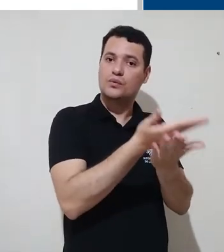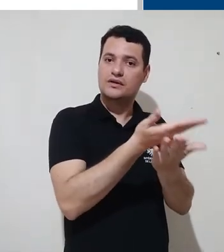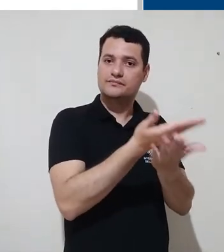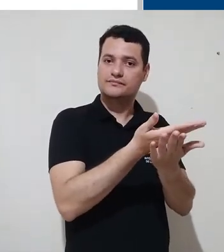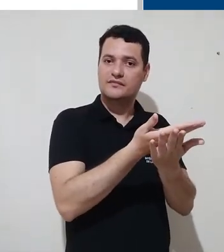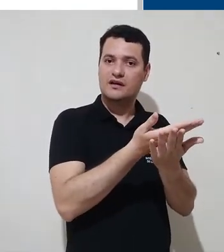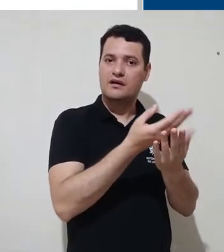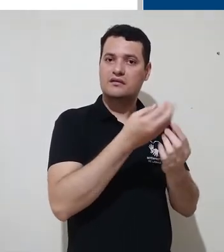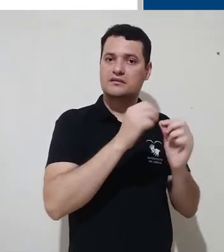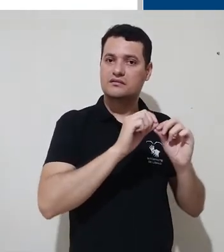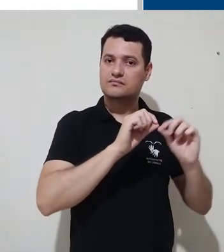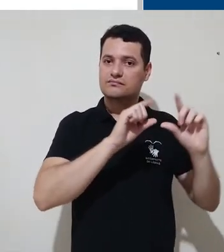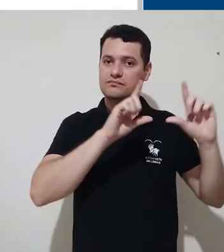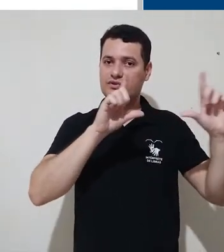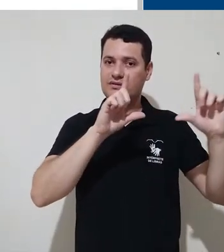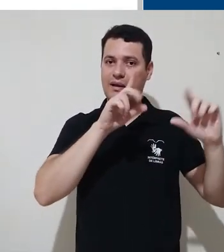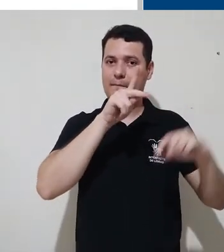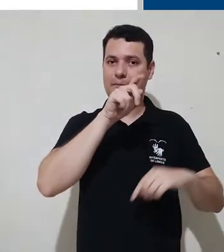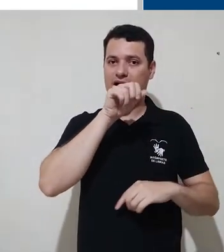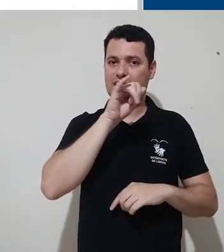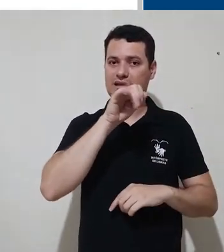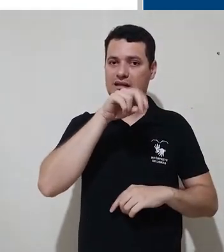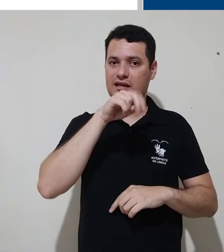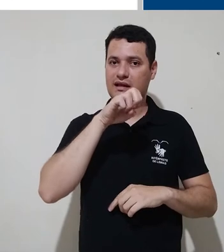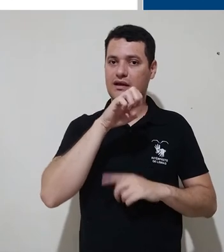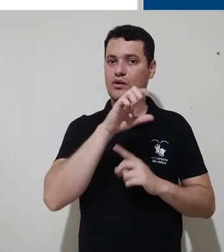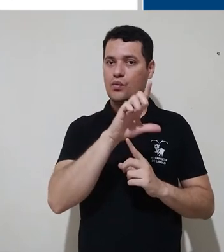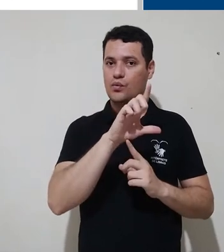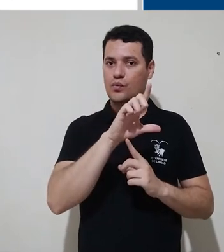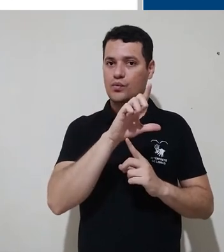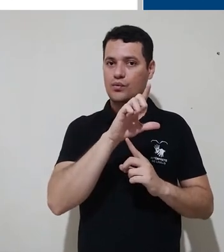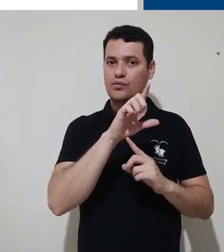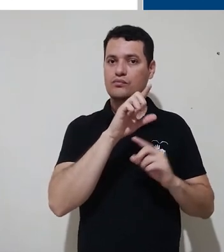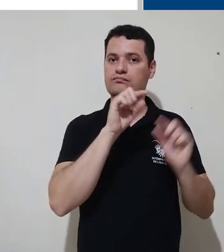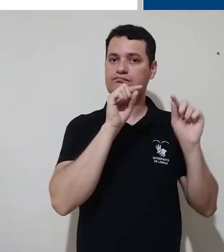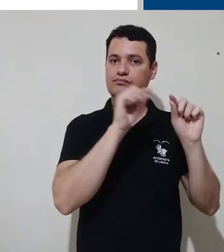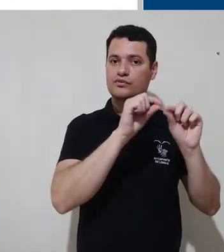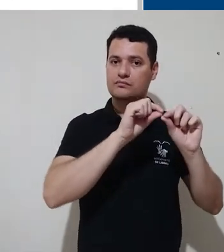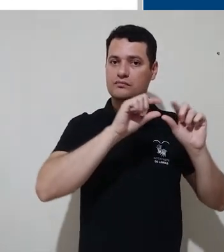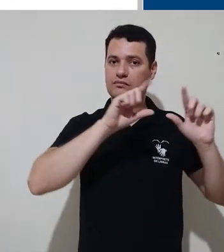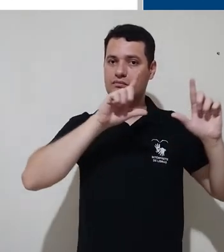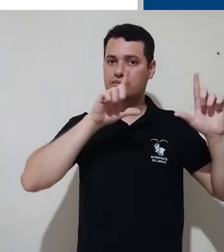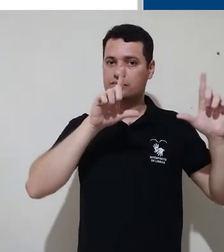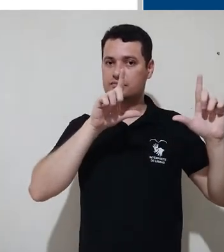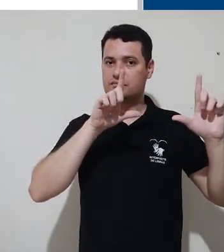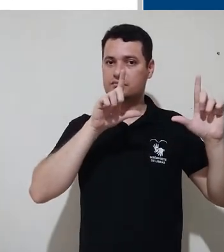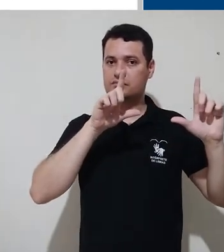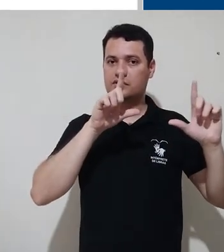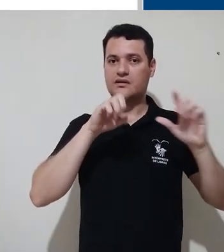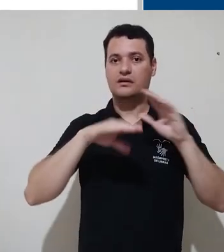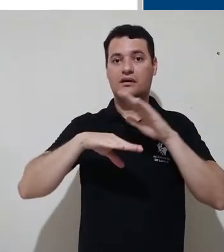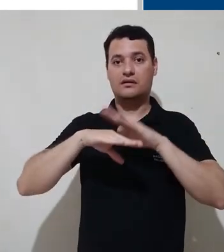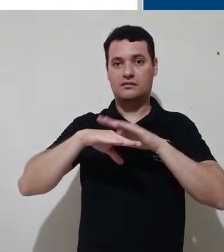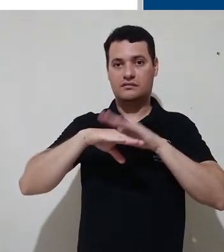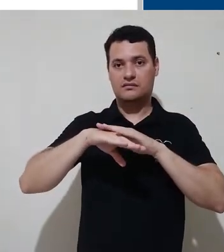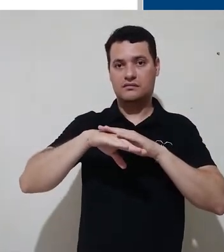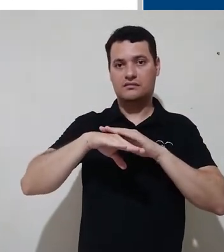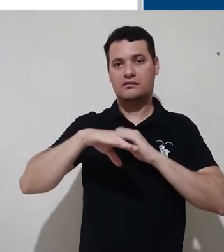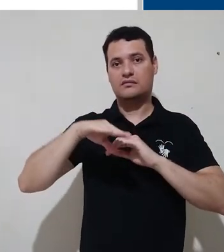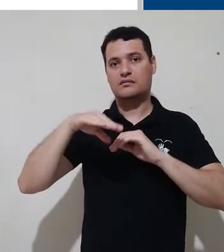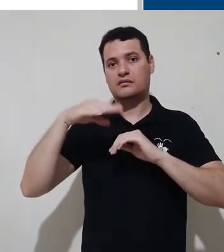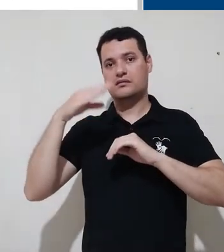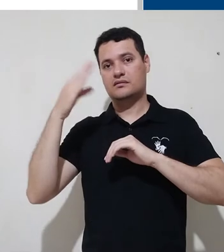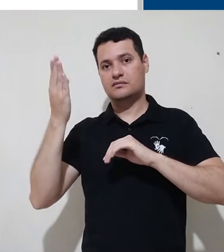que esse usuário frequenta. Para acessar a a sessão do painel, mais uma vez,